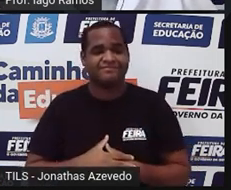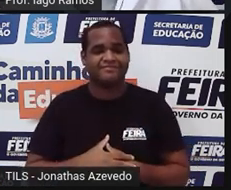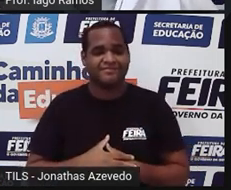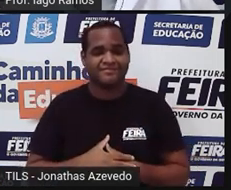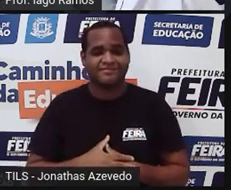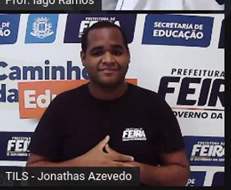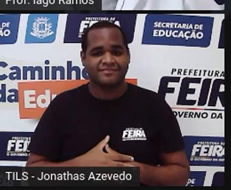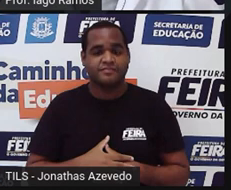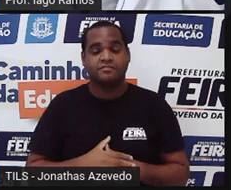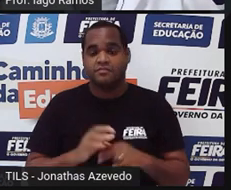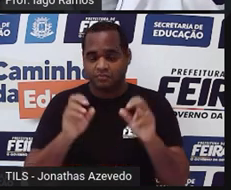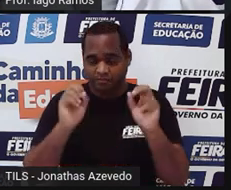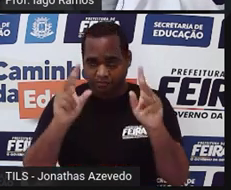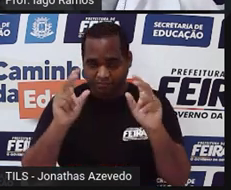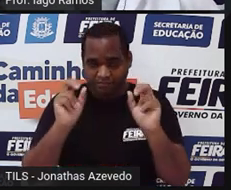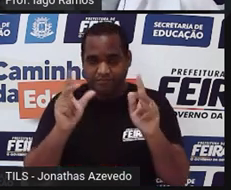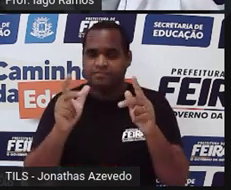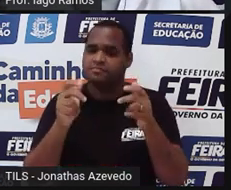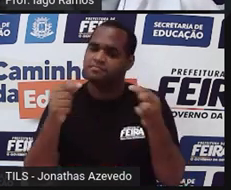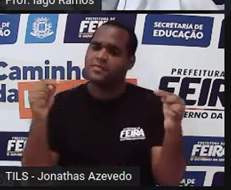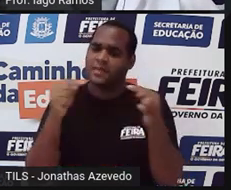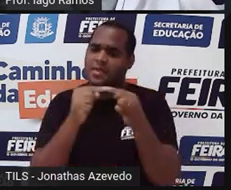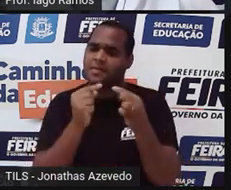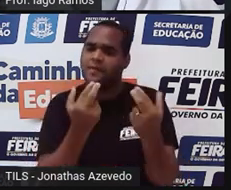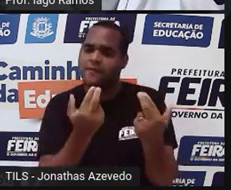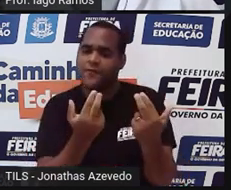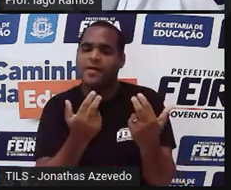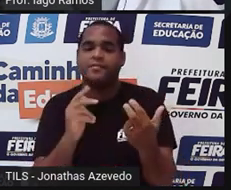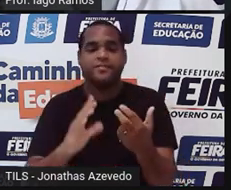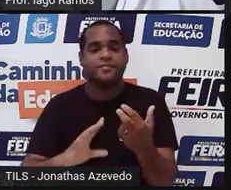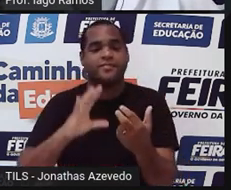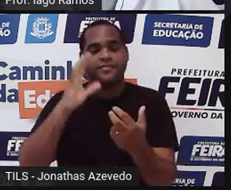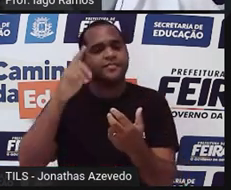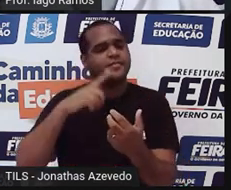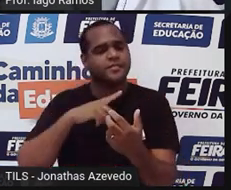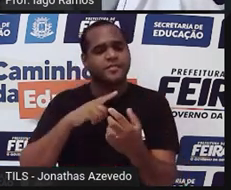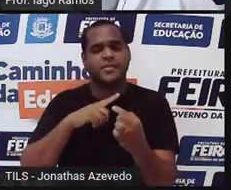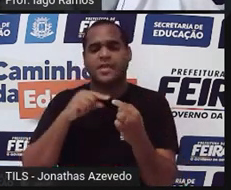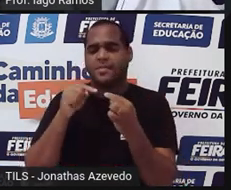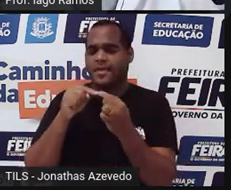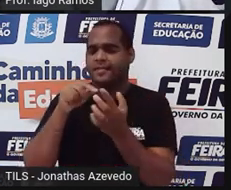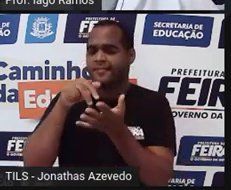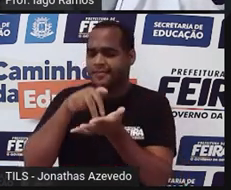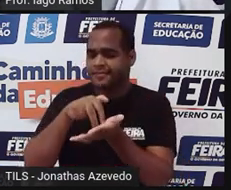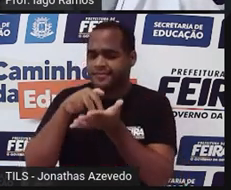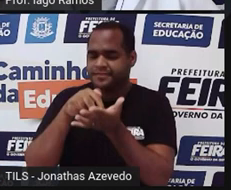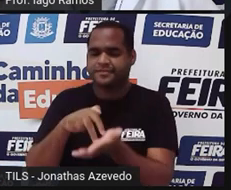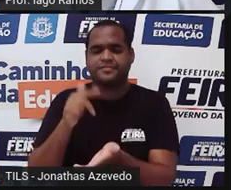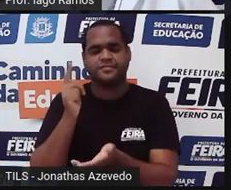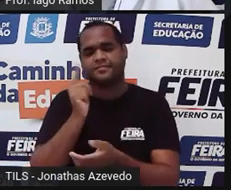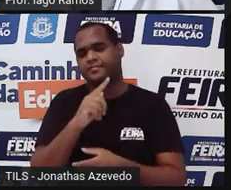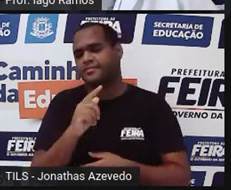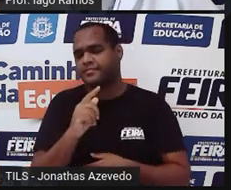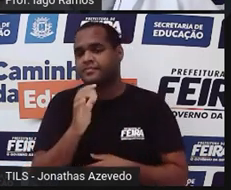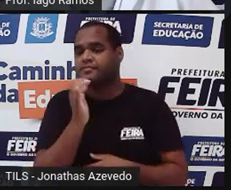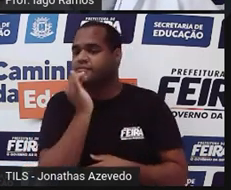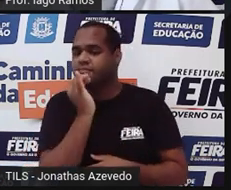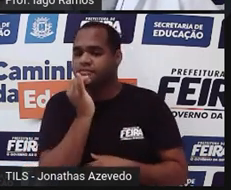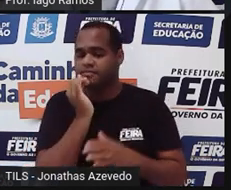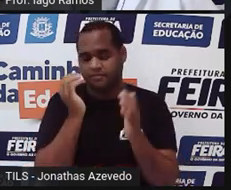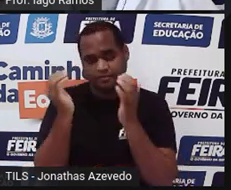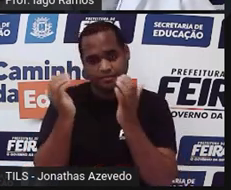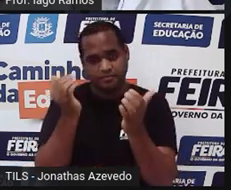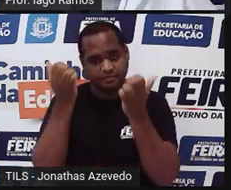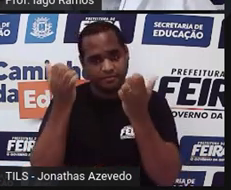Ok? O mesmo aconteceria se eu aplicasse pressão em outro ponto. Por exemplo, se em vez do